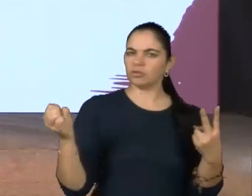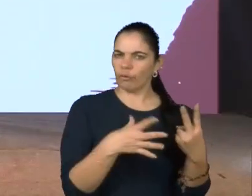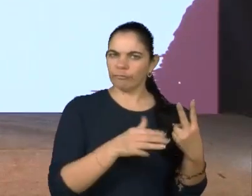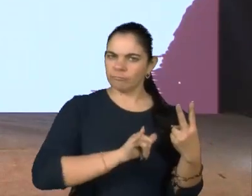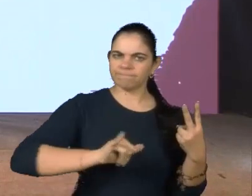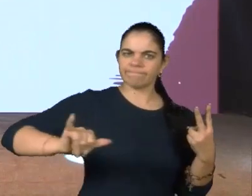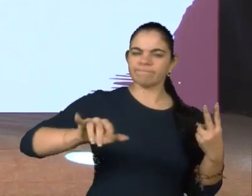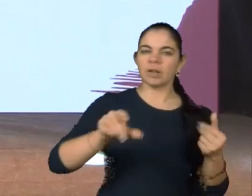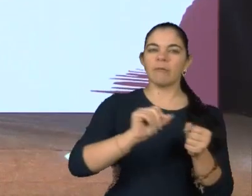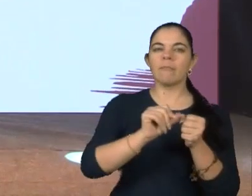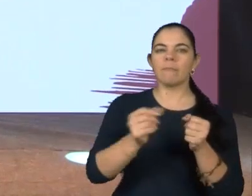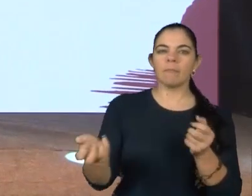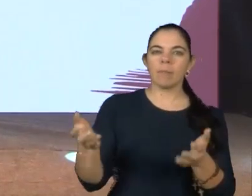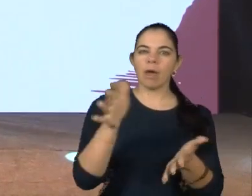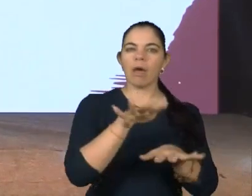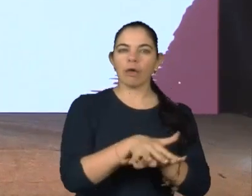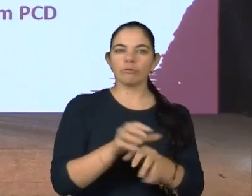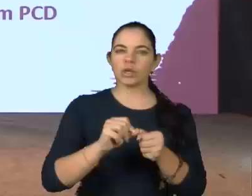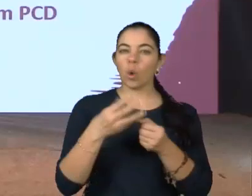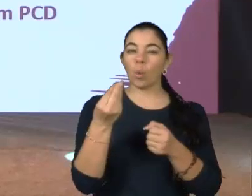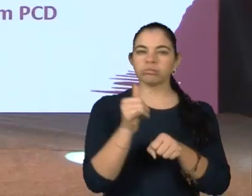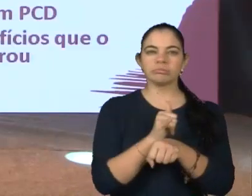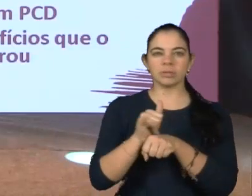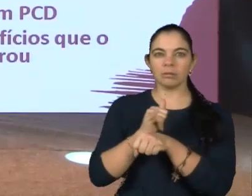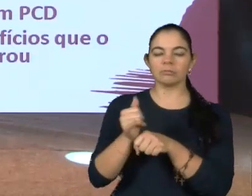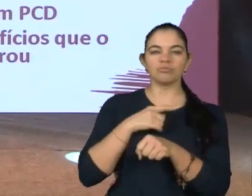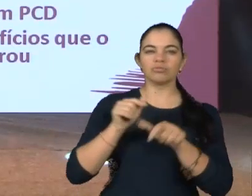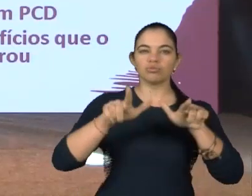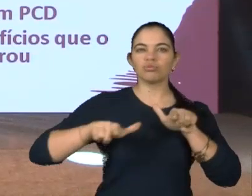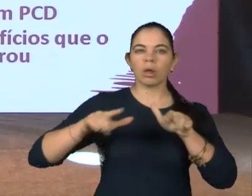a inclusão como estratégia dentro do ambiente empresarial,